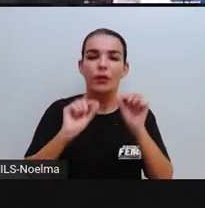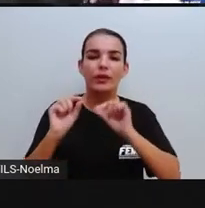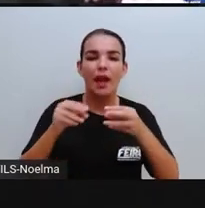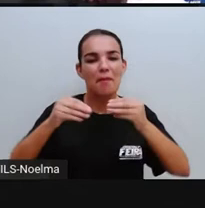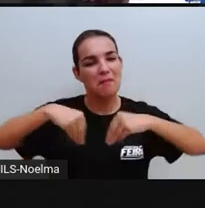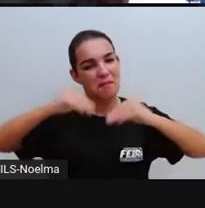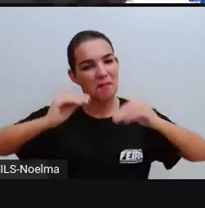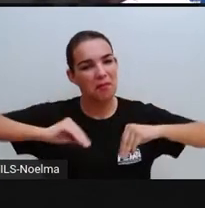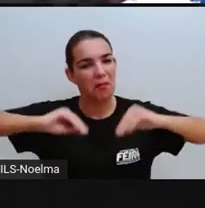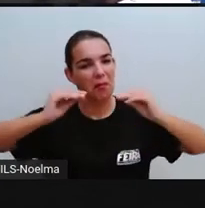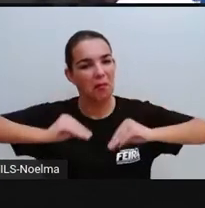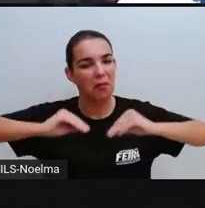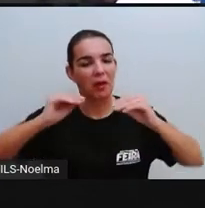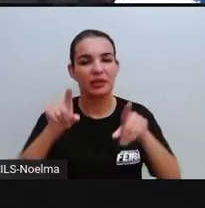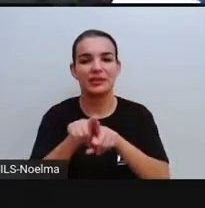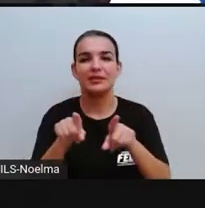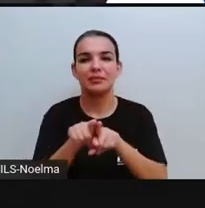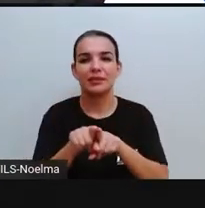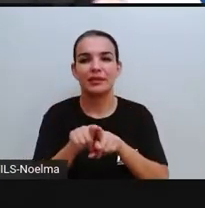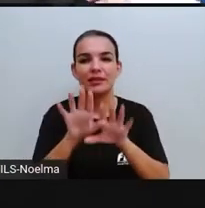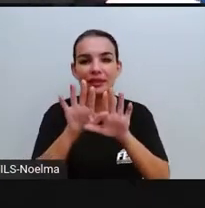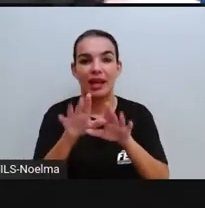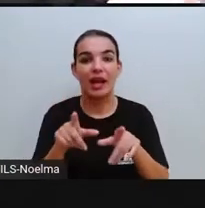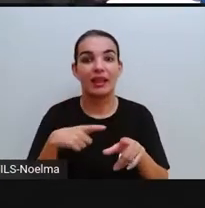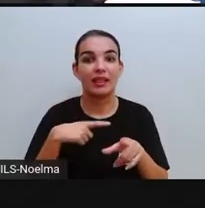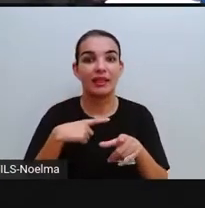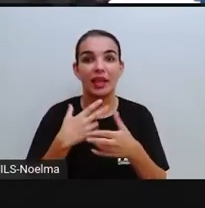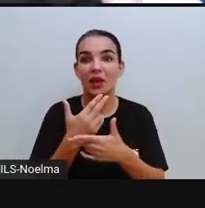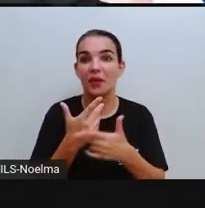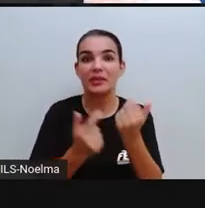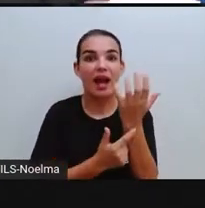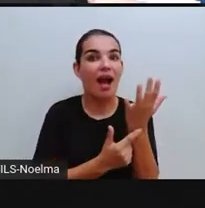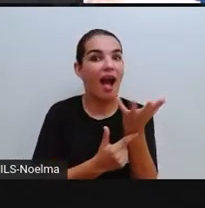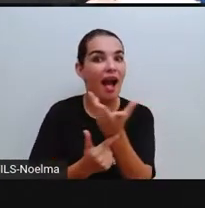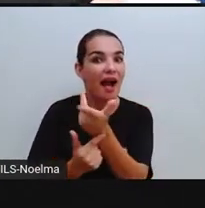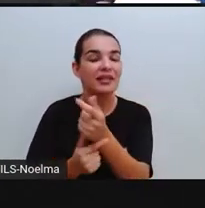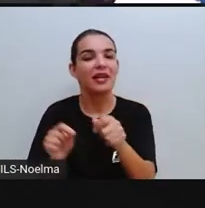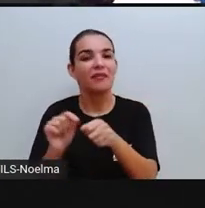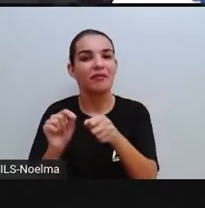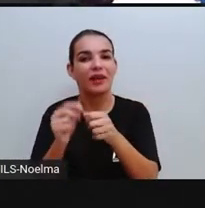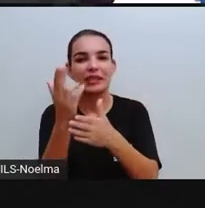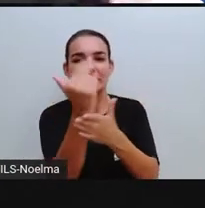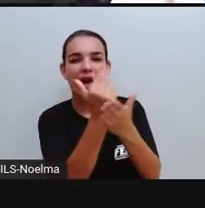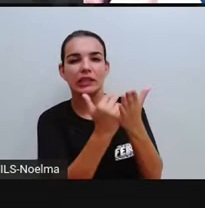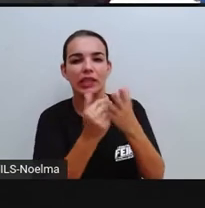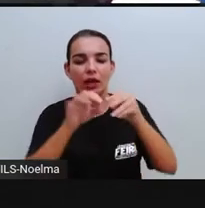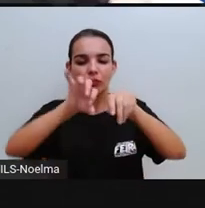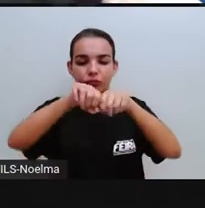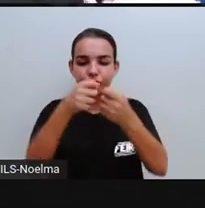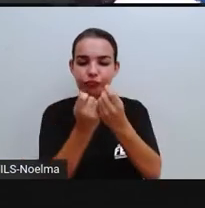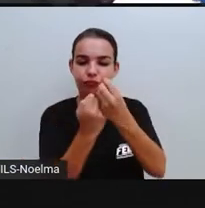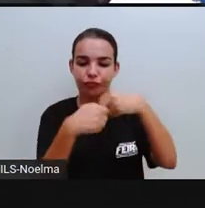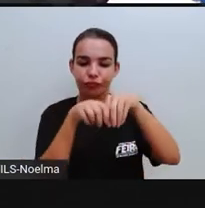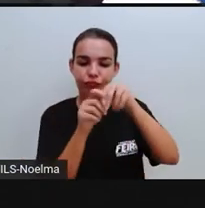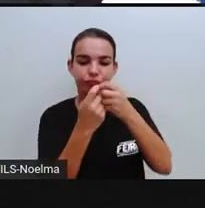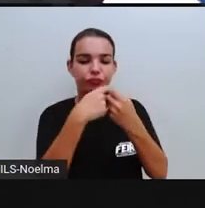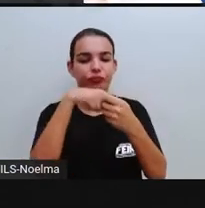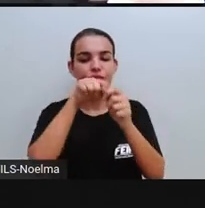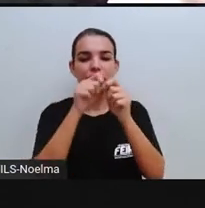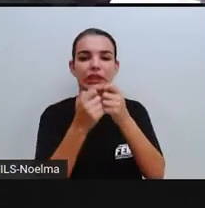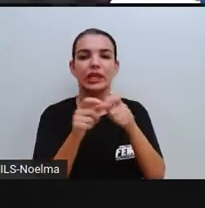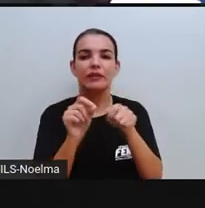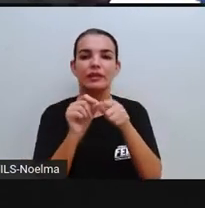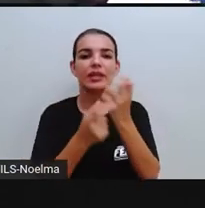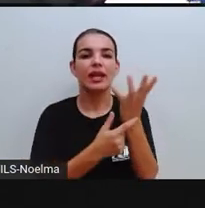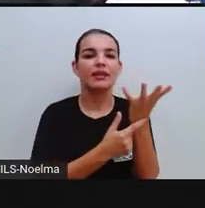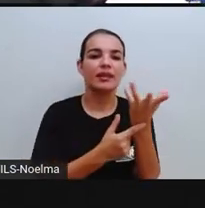flexíveis. Inclusive, tem gente que faz aí arte com canudo, faz desenho, né? Vai dobrando aí os canudos para